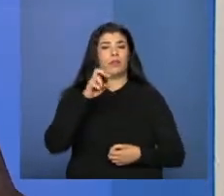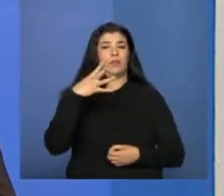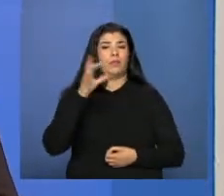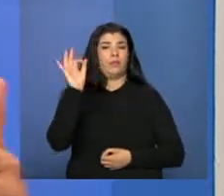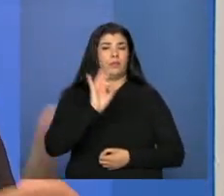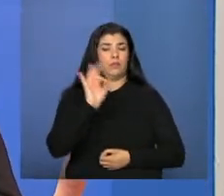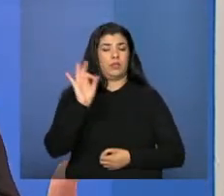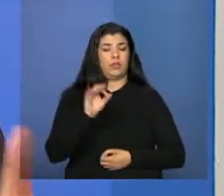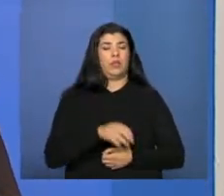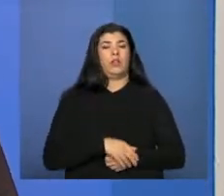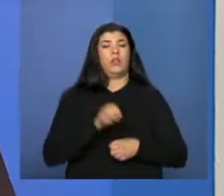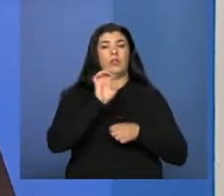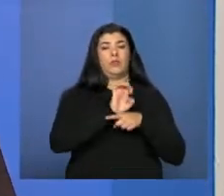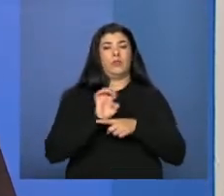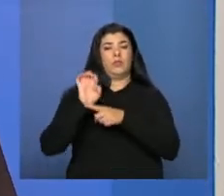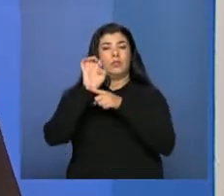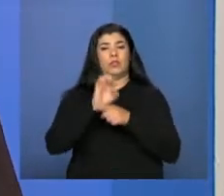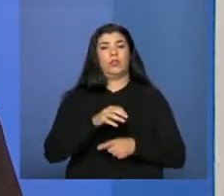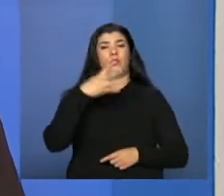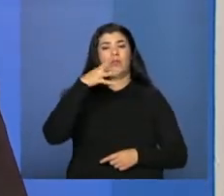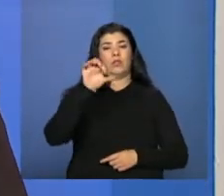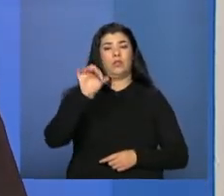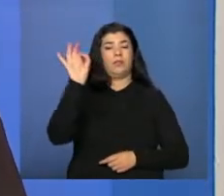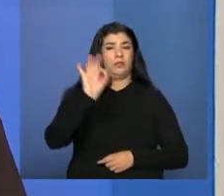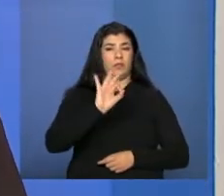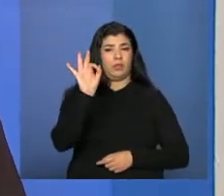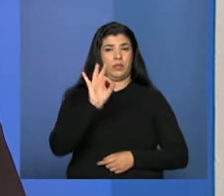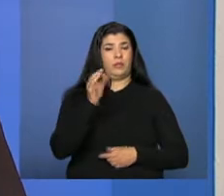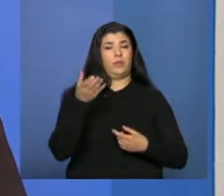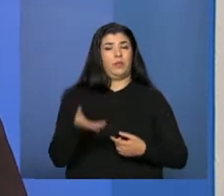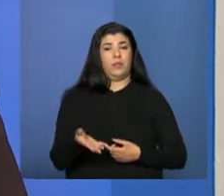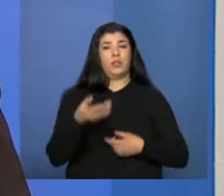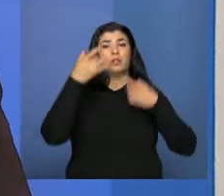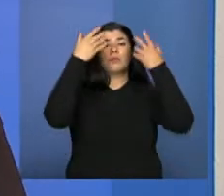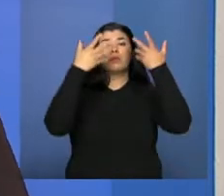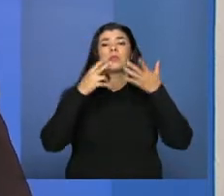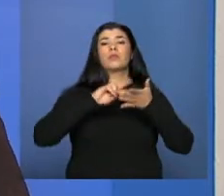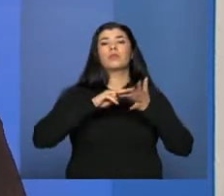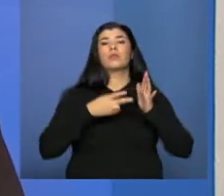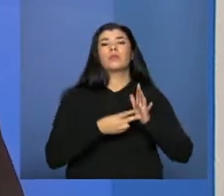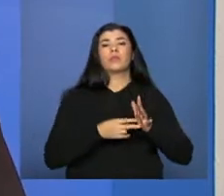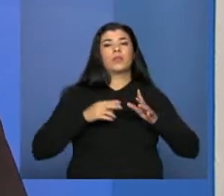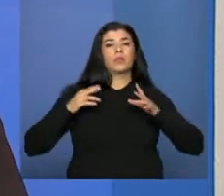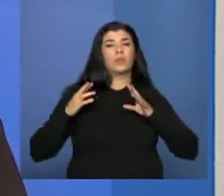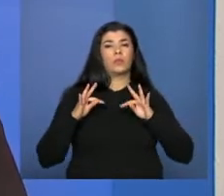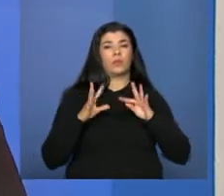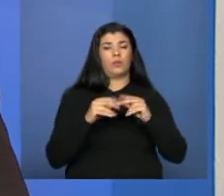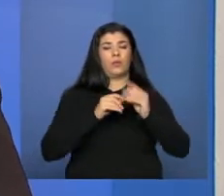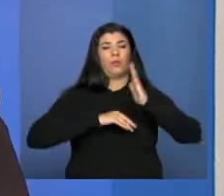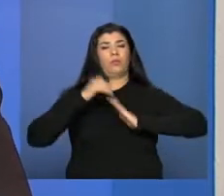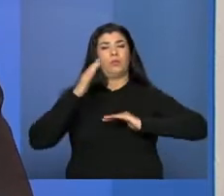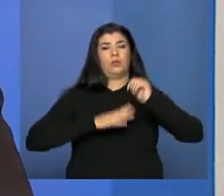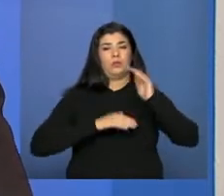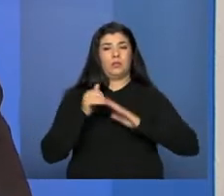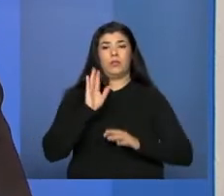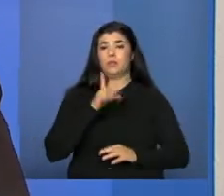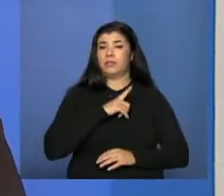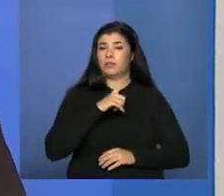âmbito dos estados de 49%, nós estamos dizendo que todos os profissionais que estão